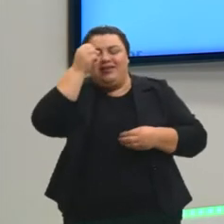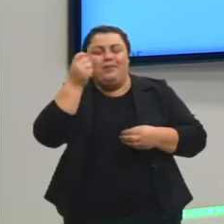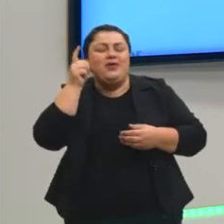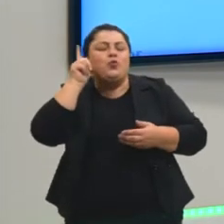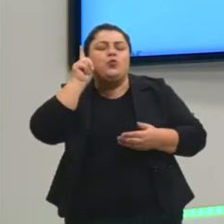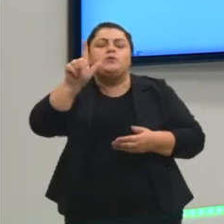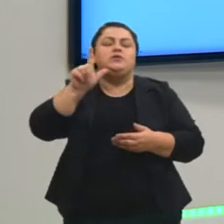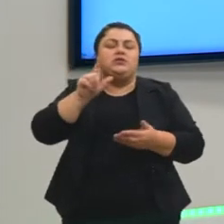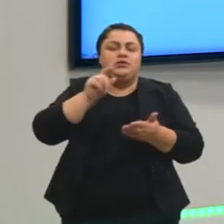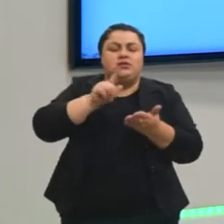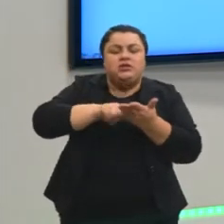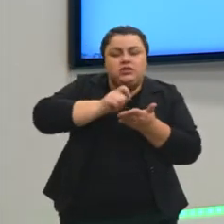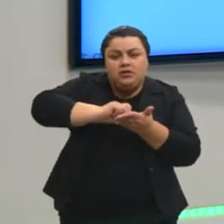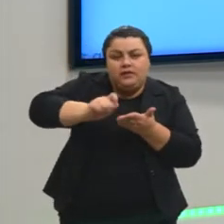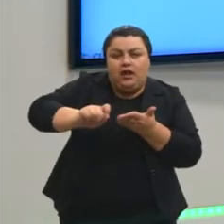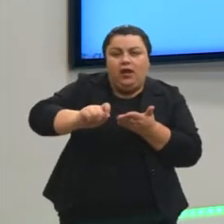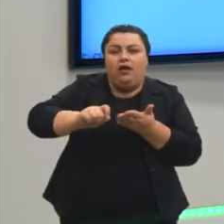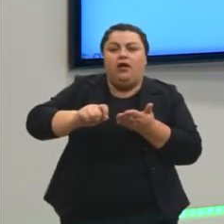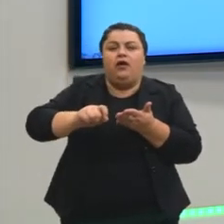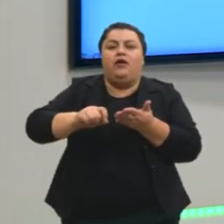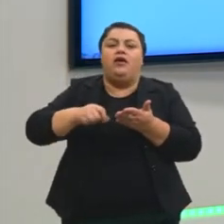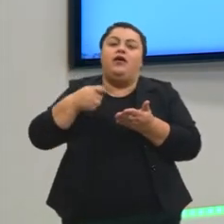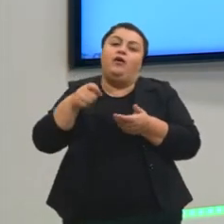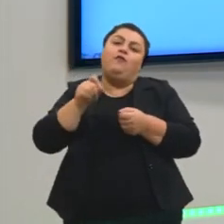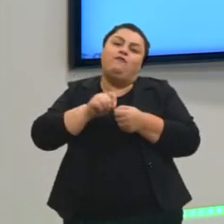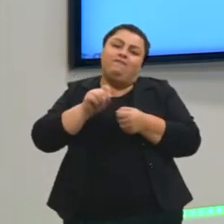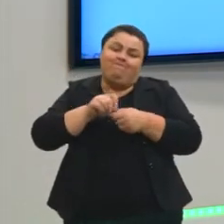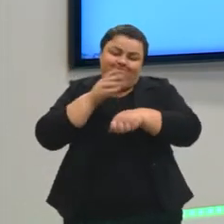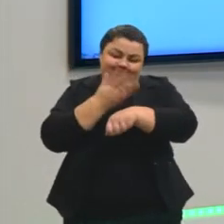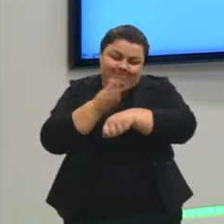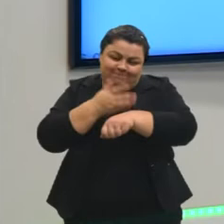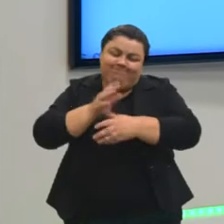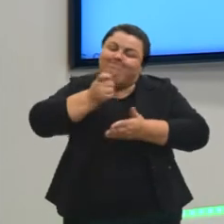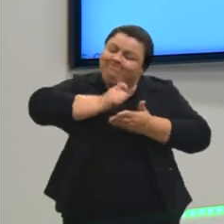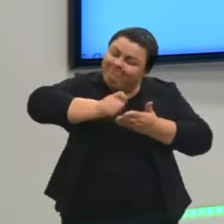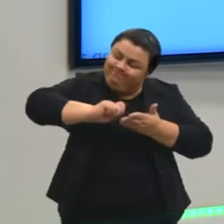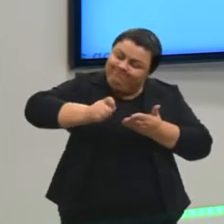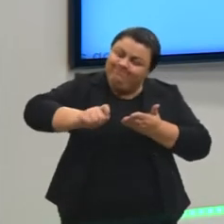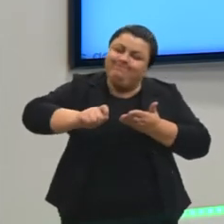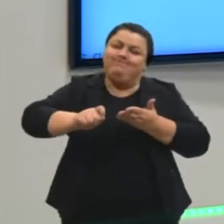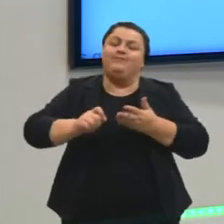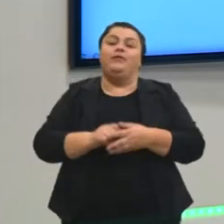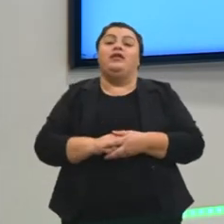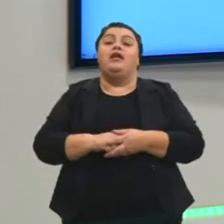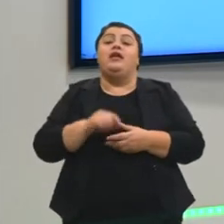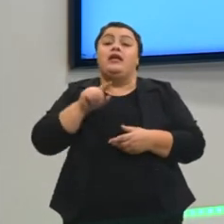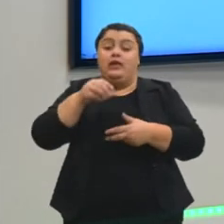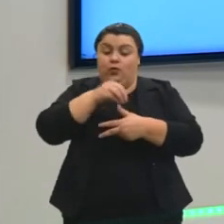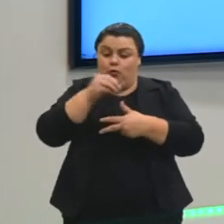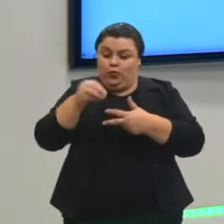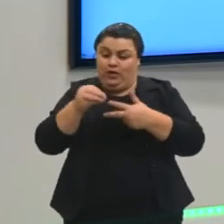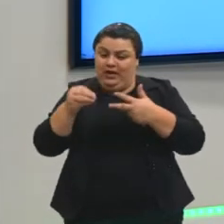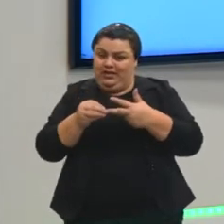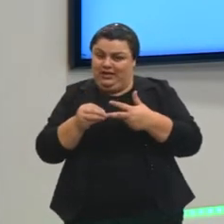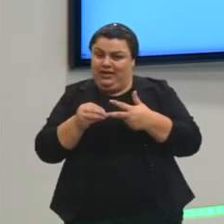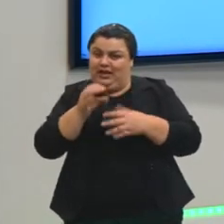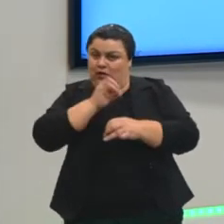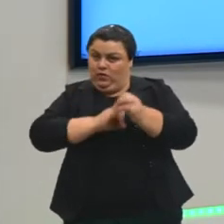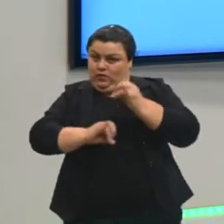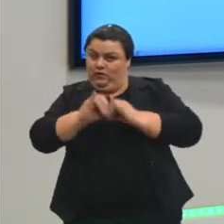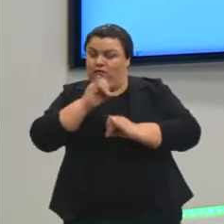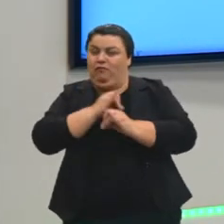papel? Colocando os argumentos no papel. Não há outra forma. Tá legal? E o Enem, mesmo no Enem virtual,